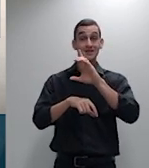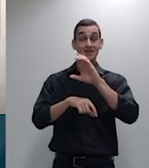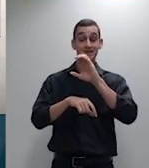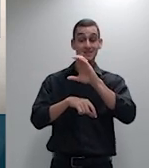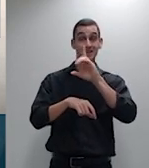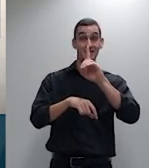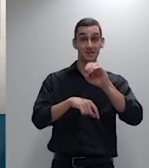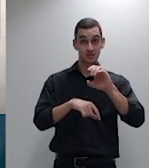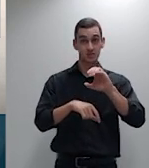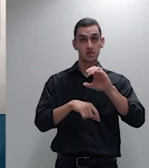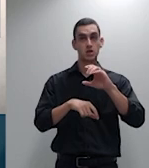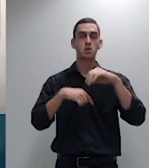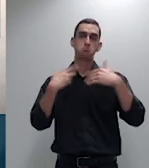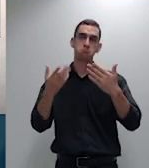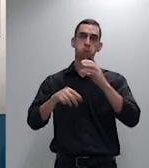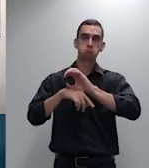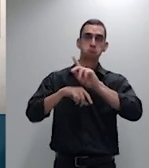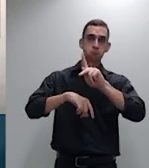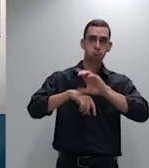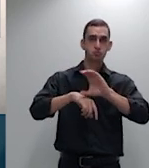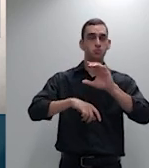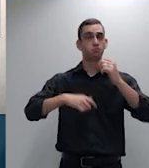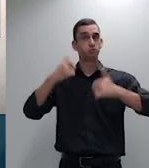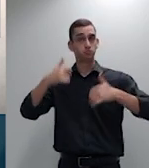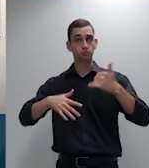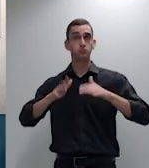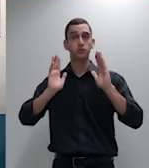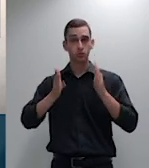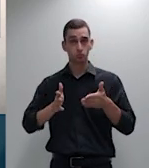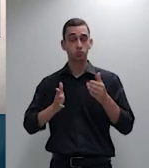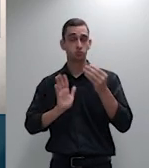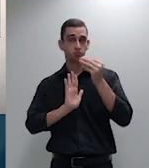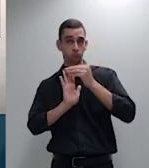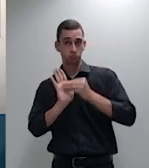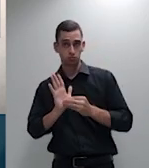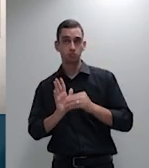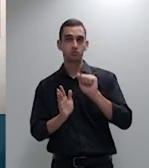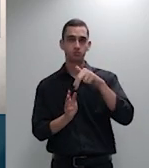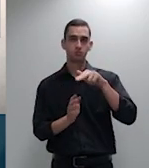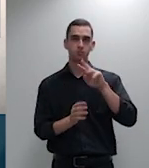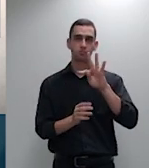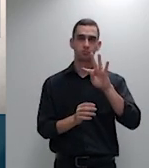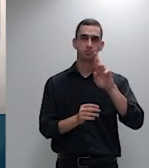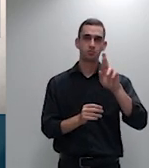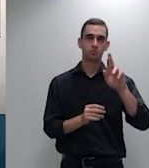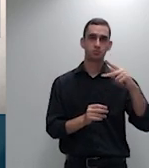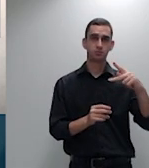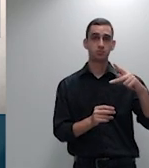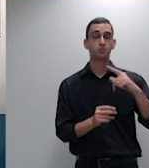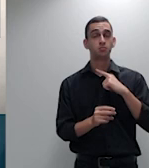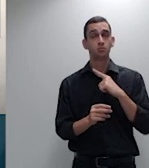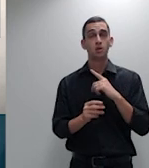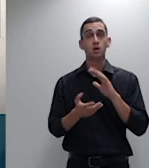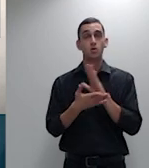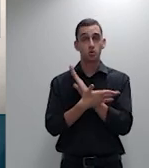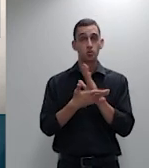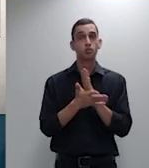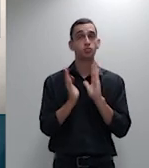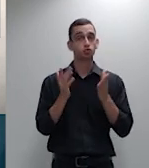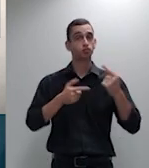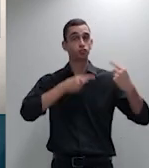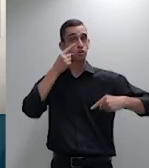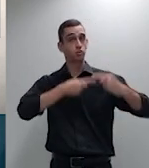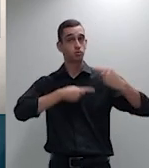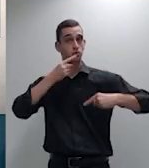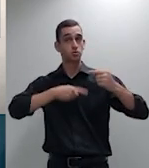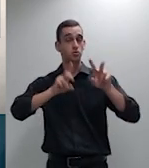discussão em relação a NTRP mas essas NTRPs elas tem que ser obviamente coadunadas não só